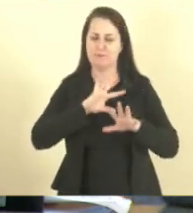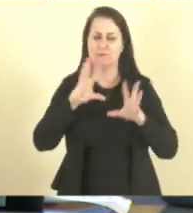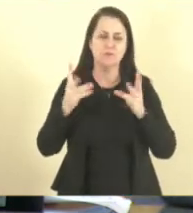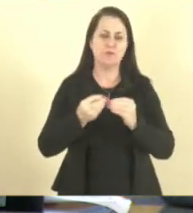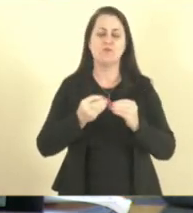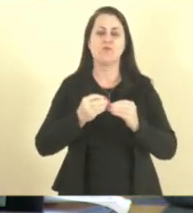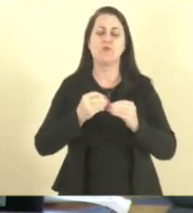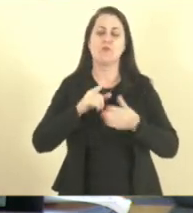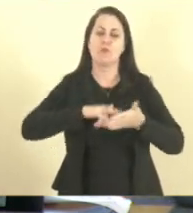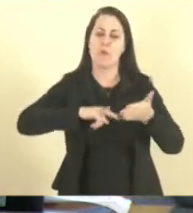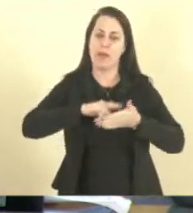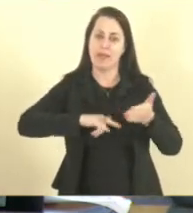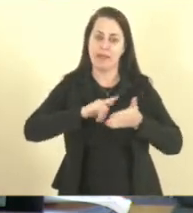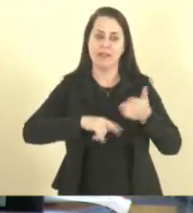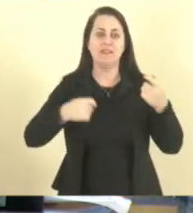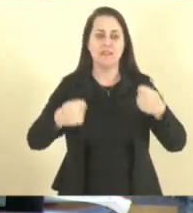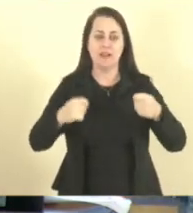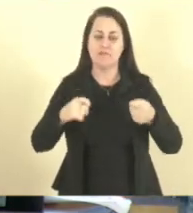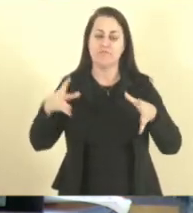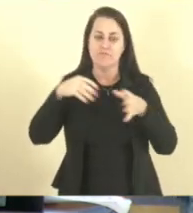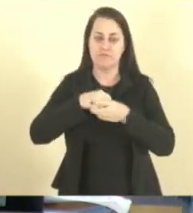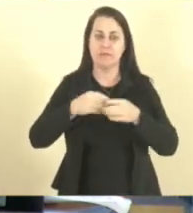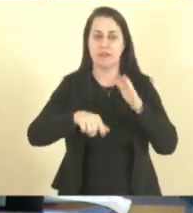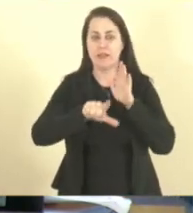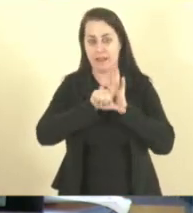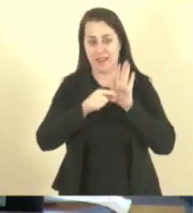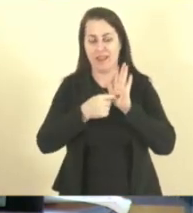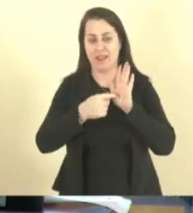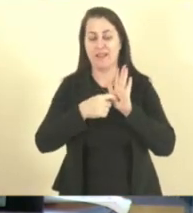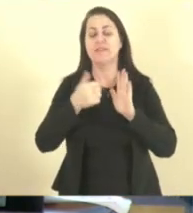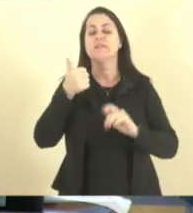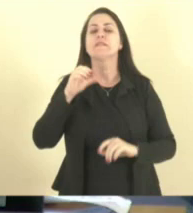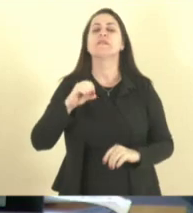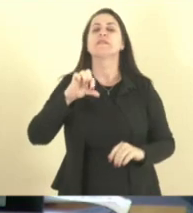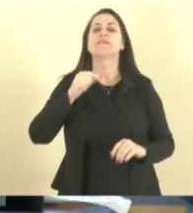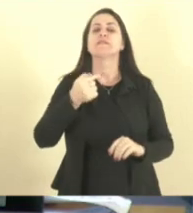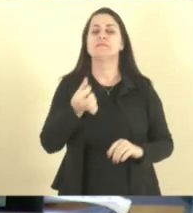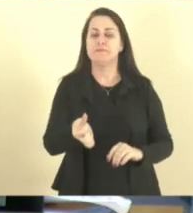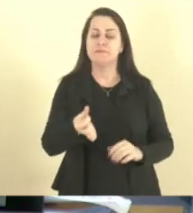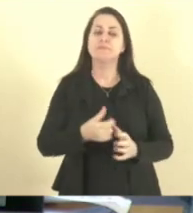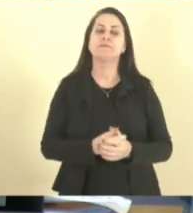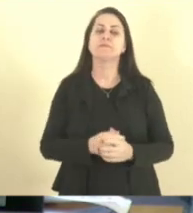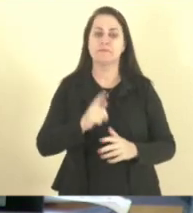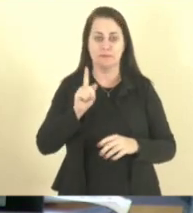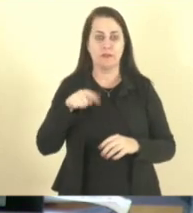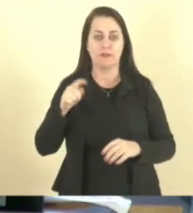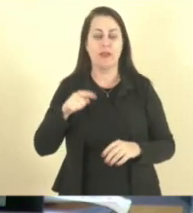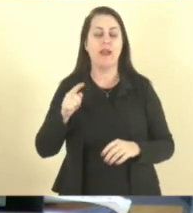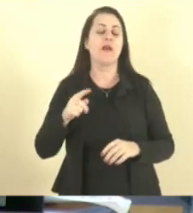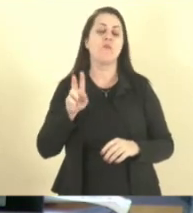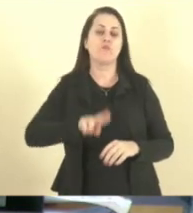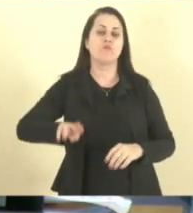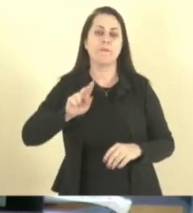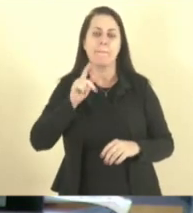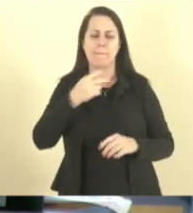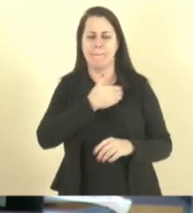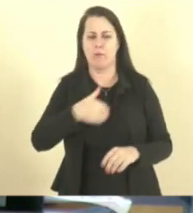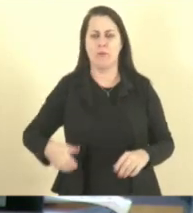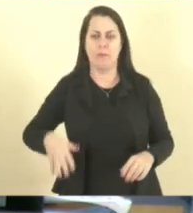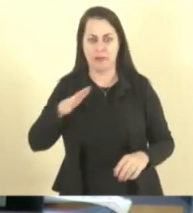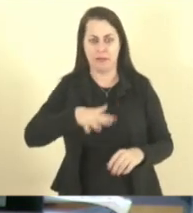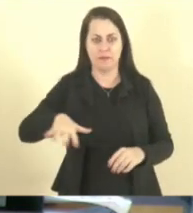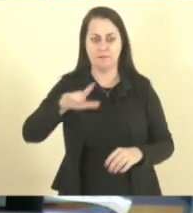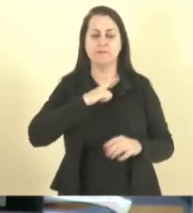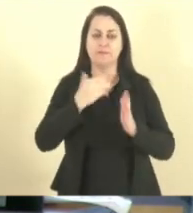necessária para a inclusão na Lei 10.1976, de tornar a utilidade pública uma associação, estão acostados nos autos.